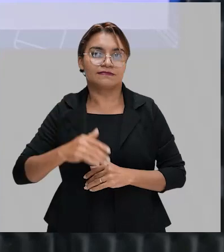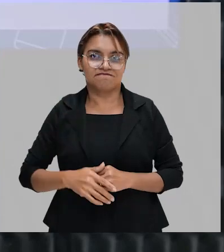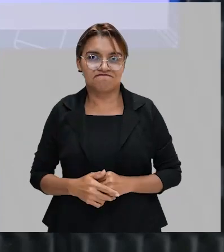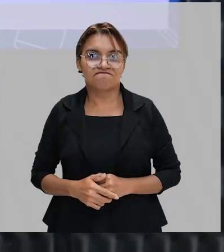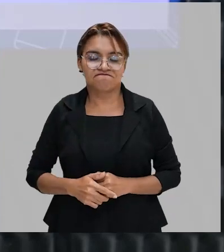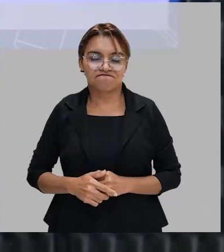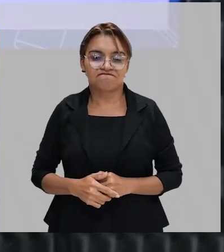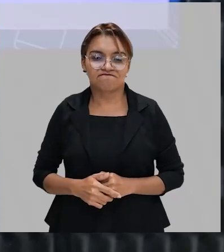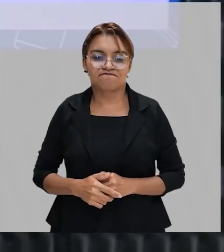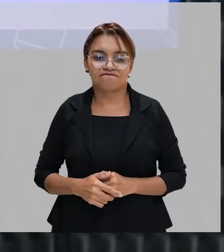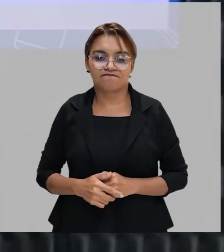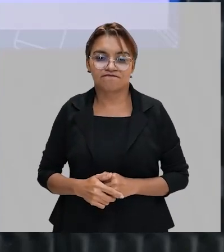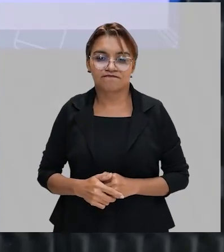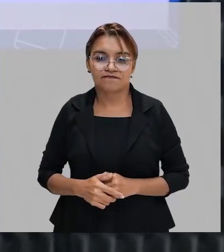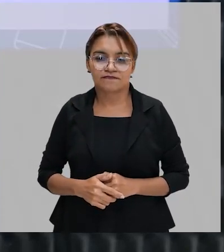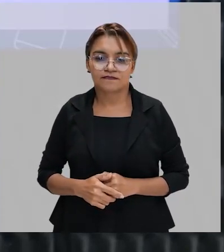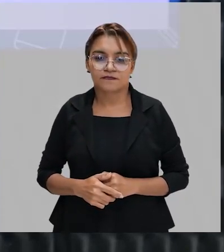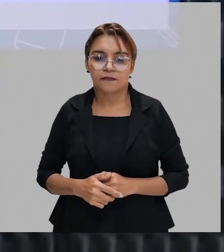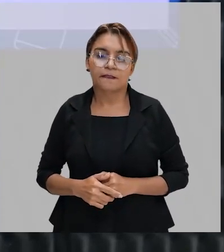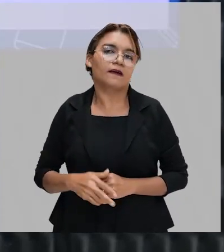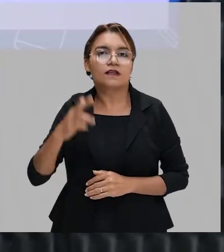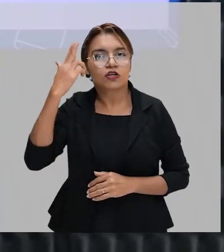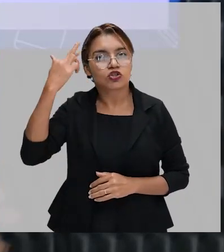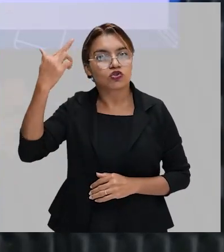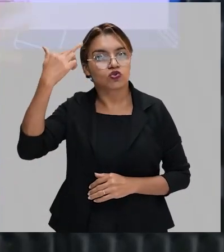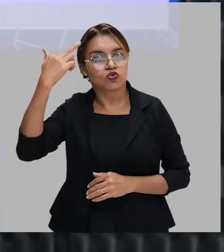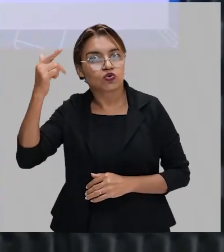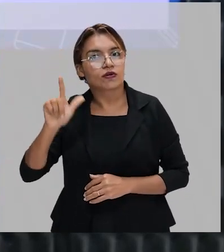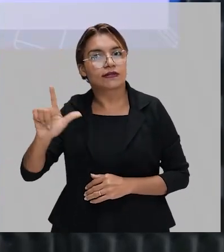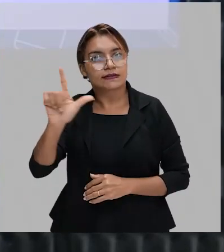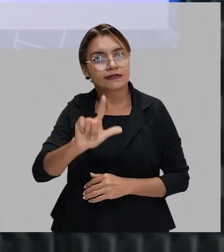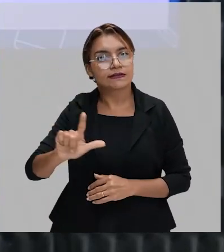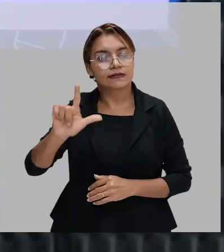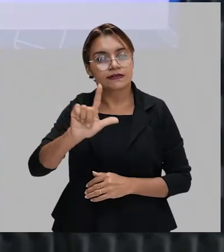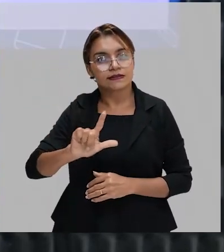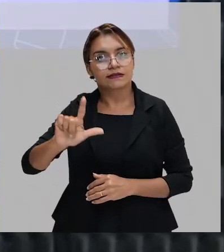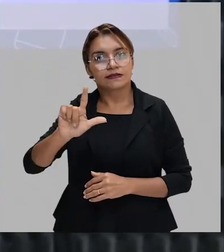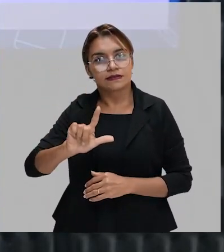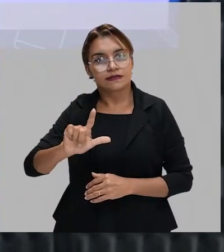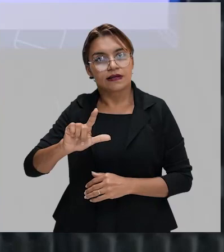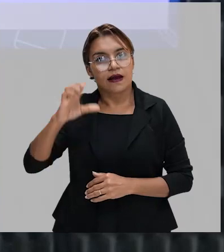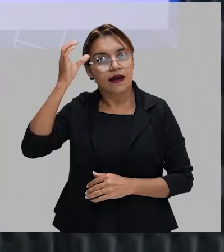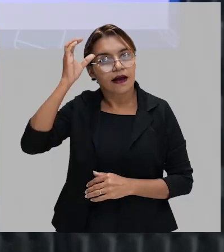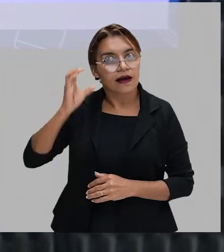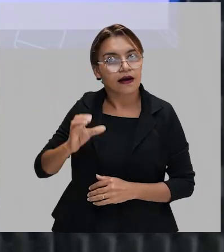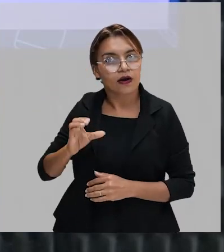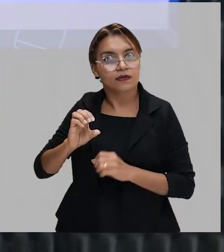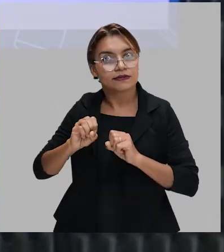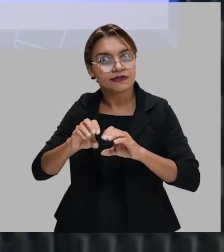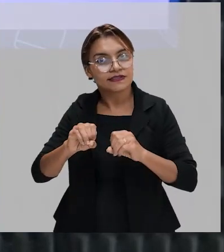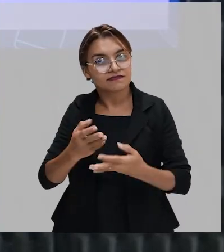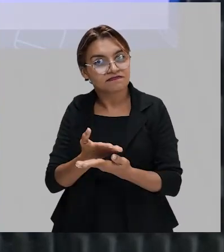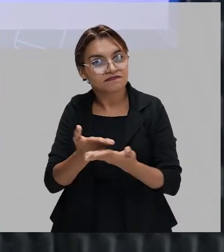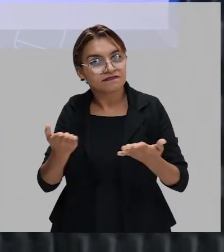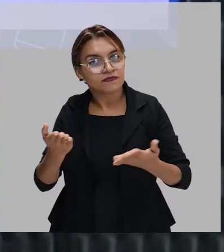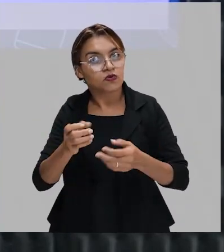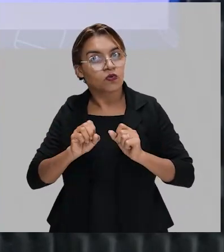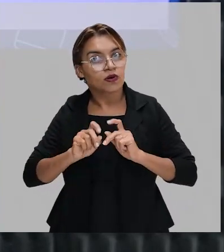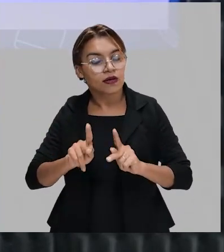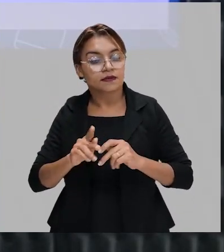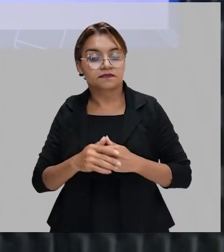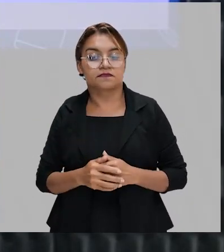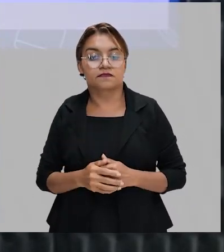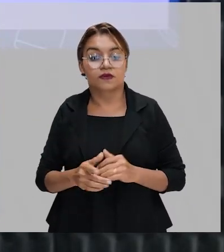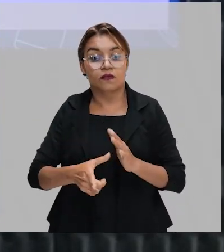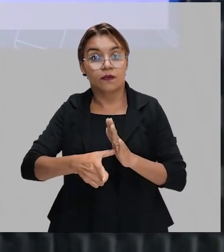claros nos anais da história da literatura trazida pela professora Cacau na aula de hoje. Então, o pré-modernismo